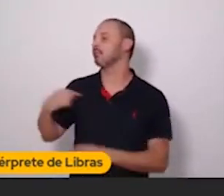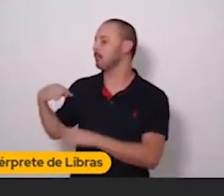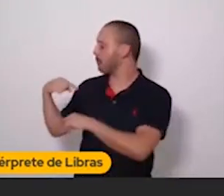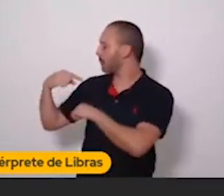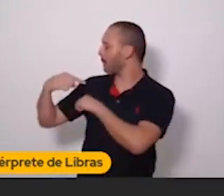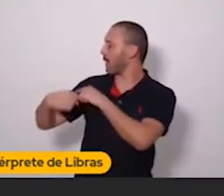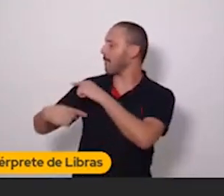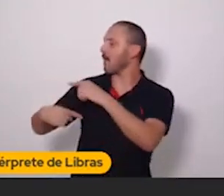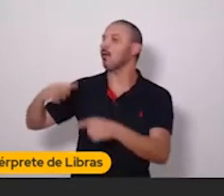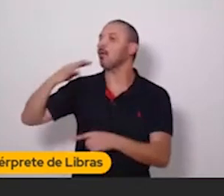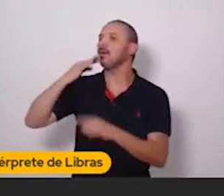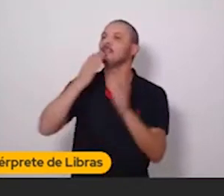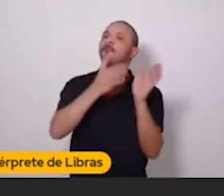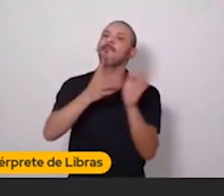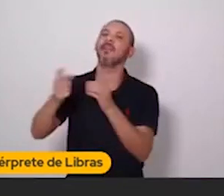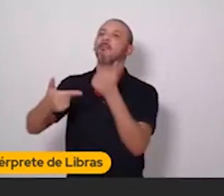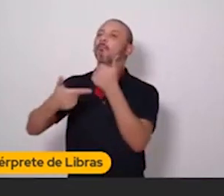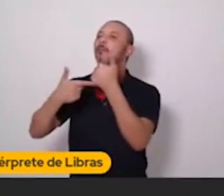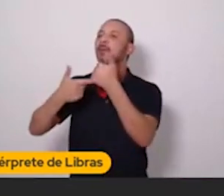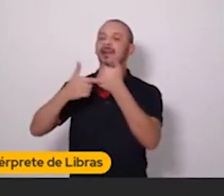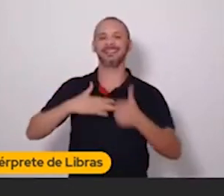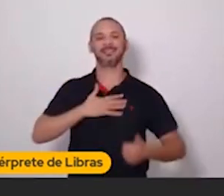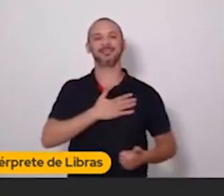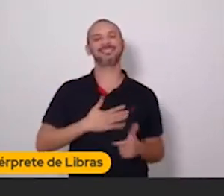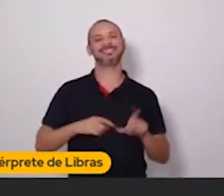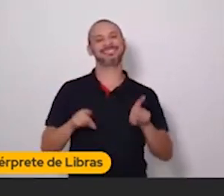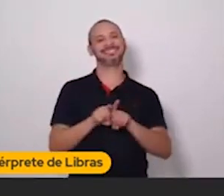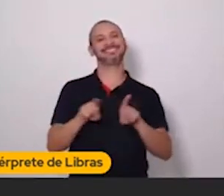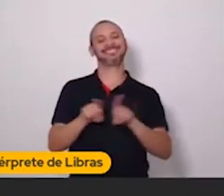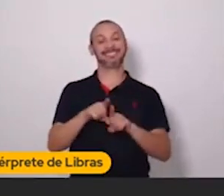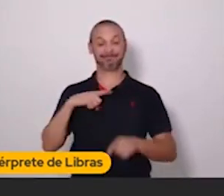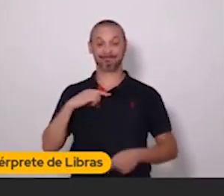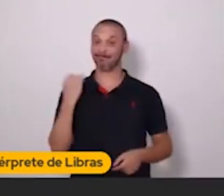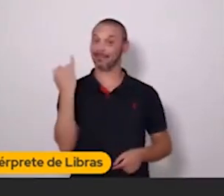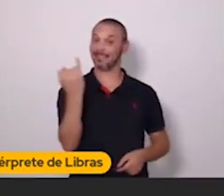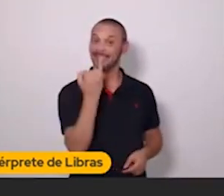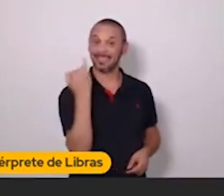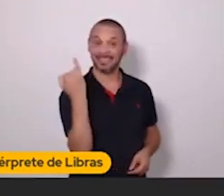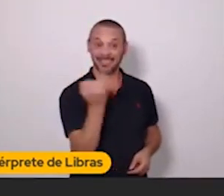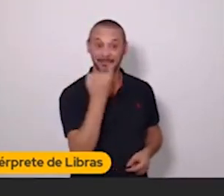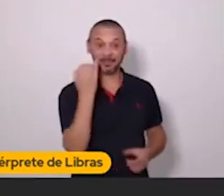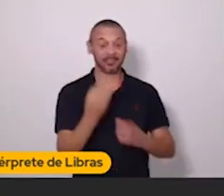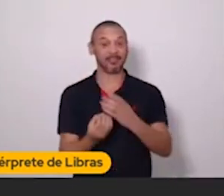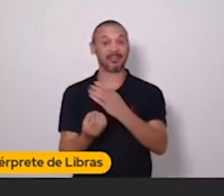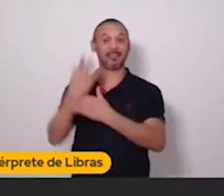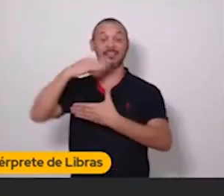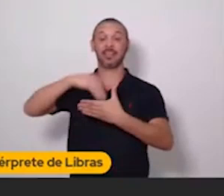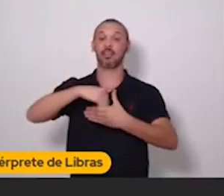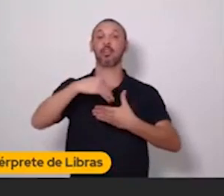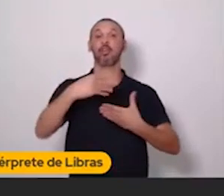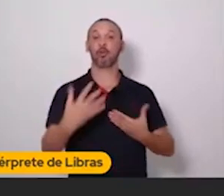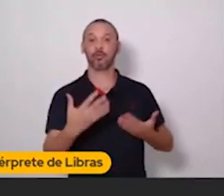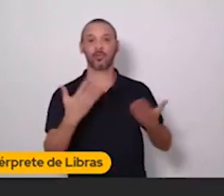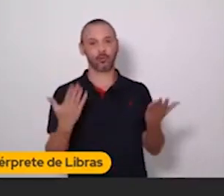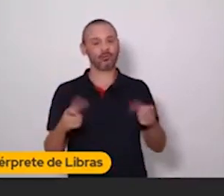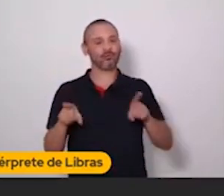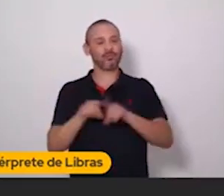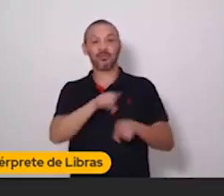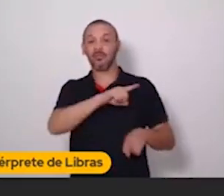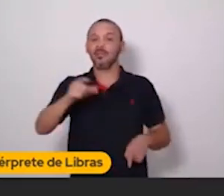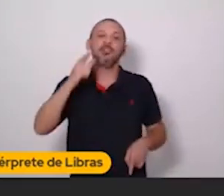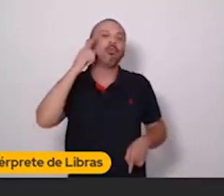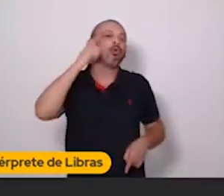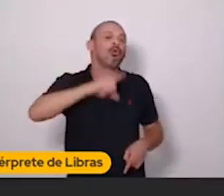Que ela gosta de acompanhar, sabe? Então, a importância, a relevância da criação de conteúdo. É justamente isso de você